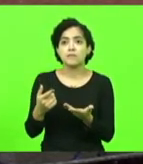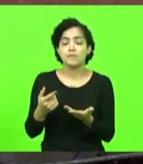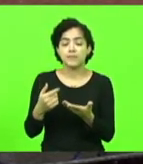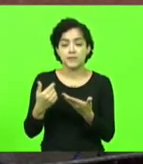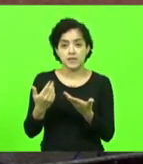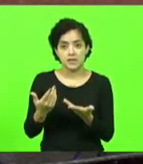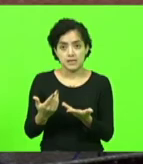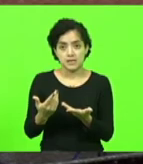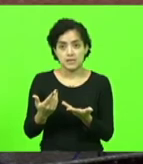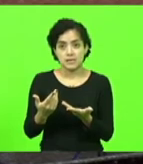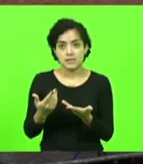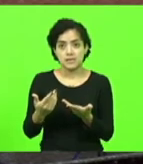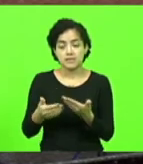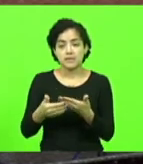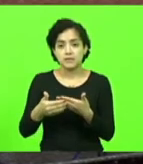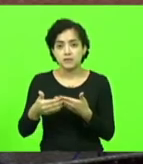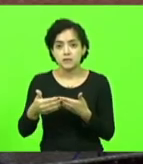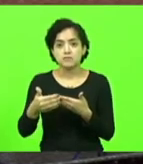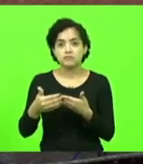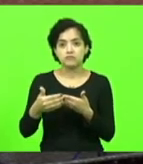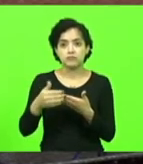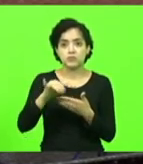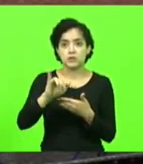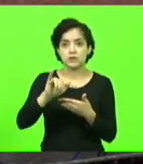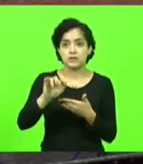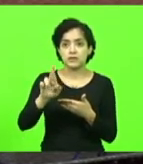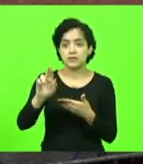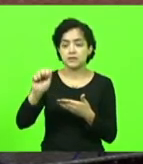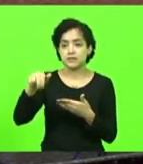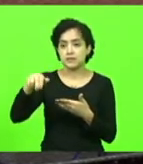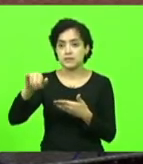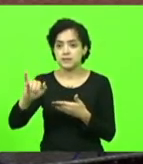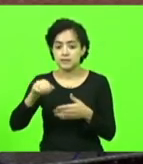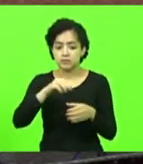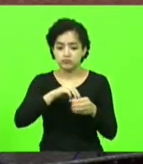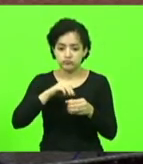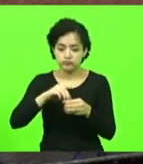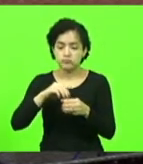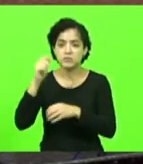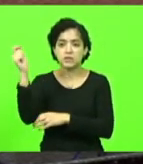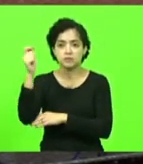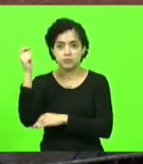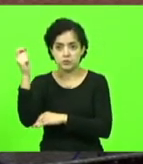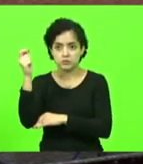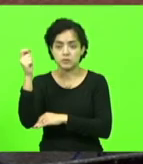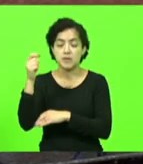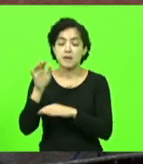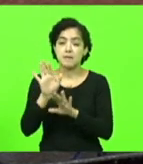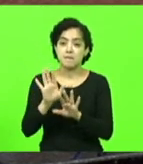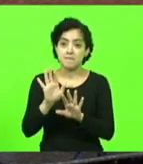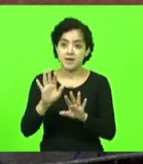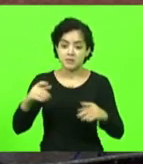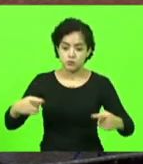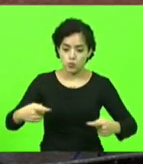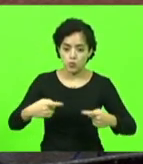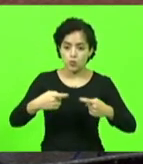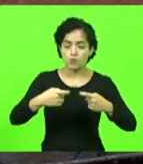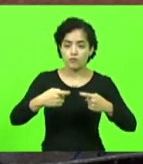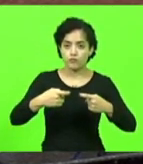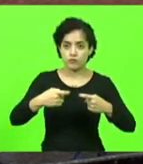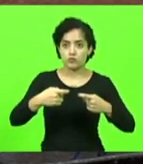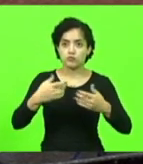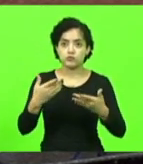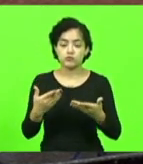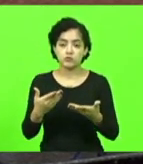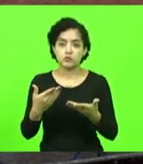e indo em direção à Alto Irani, depois, ao Rio Grande do Sul. Mas o confronto, propriamente dito, deu